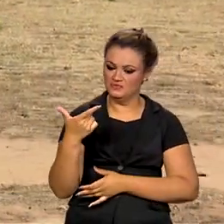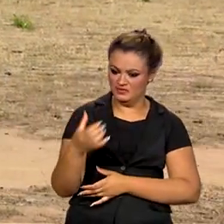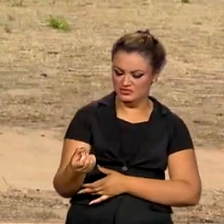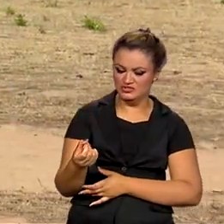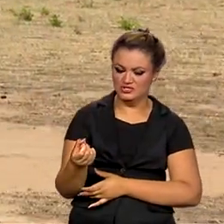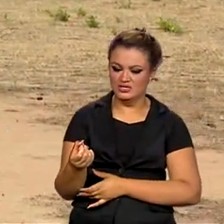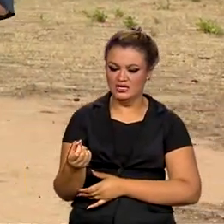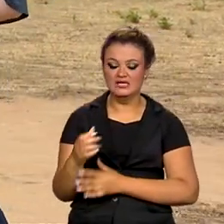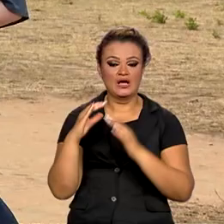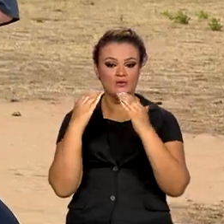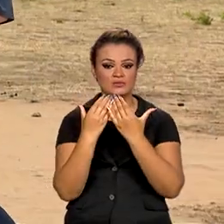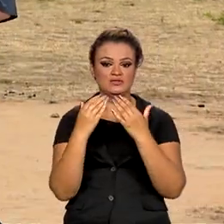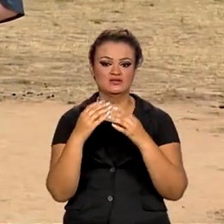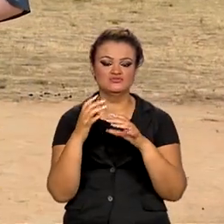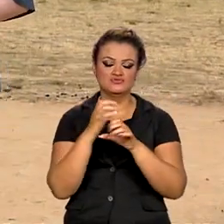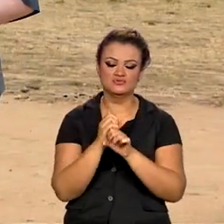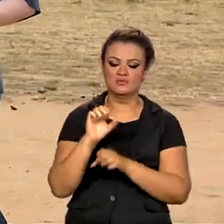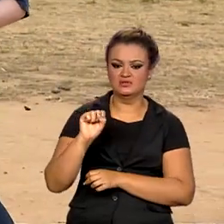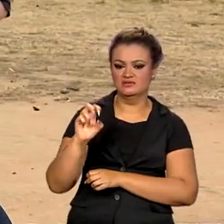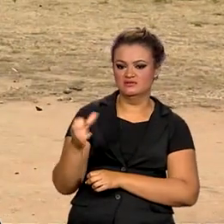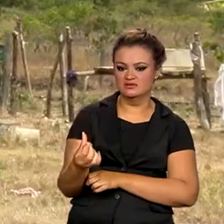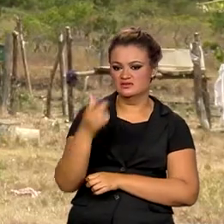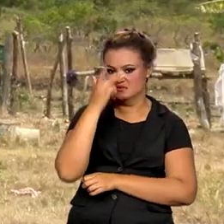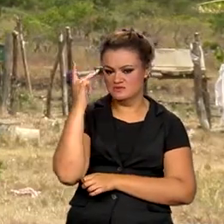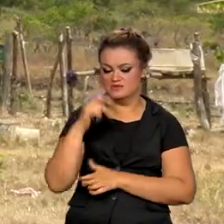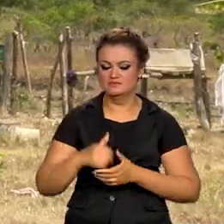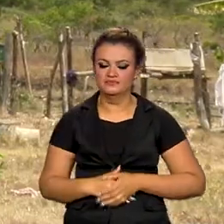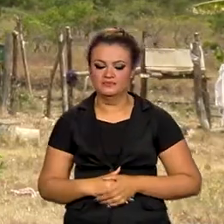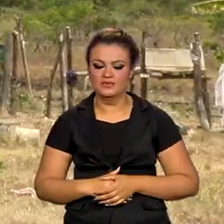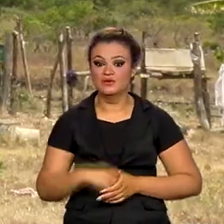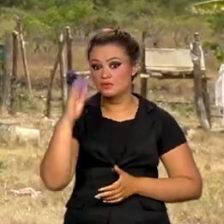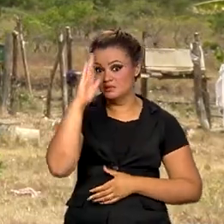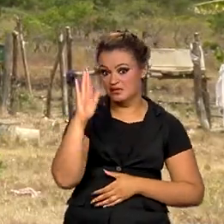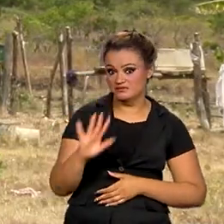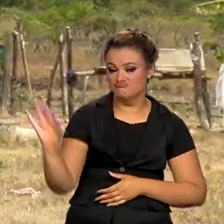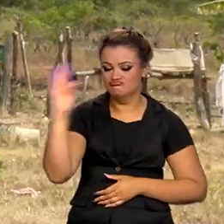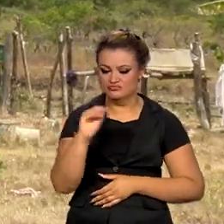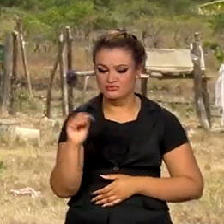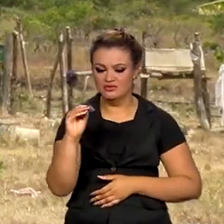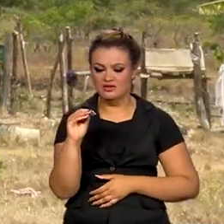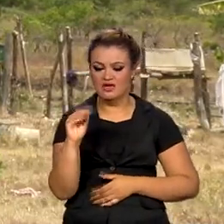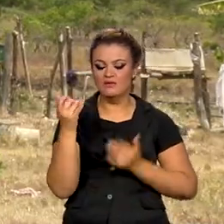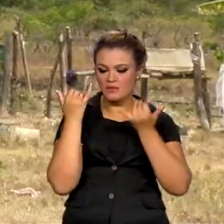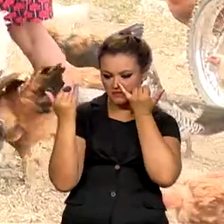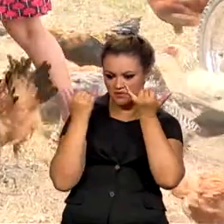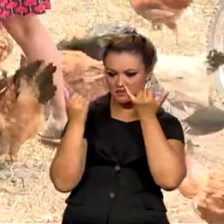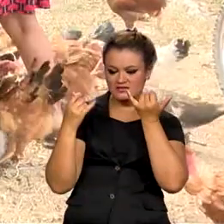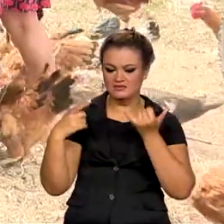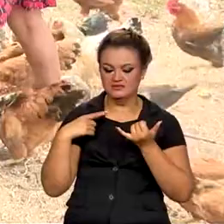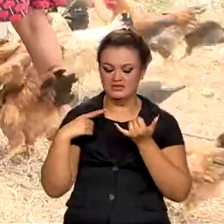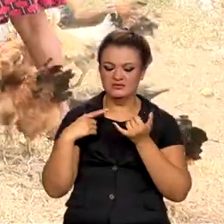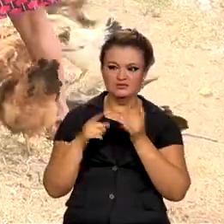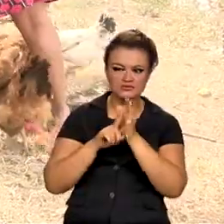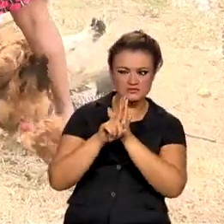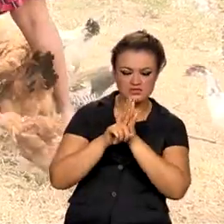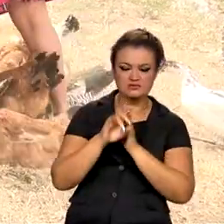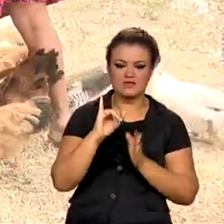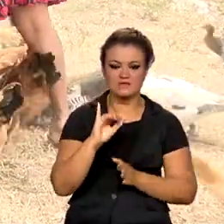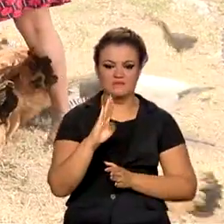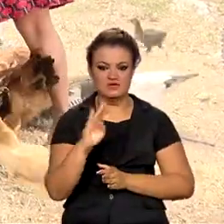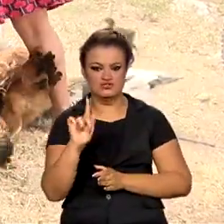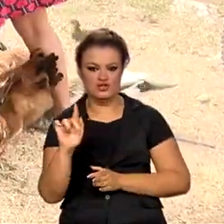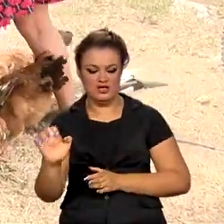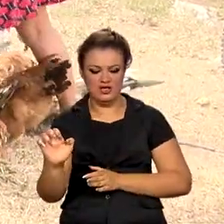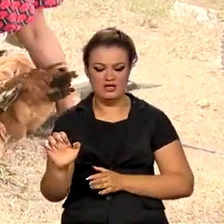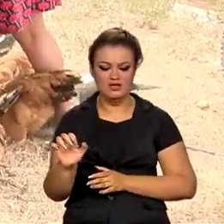comunidade tem 86 moradores. Em todo o Brasil, de acordo com dados preliminares do Censo IBGE 2022,